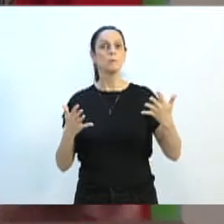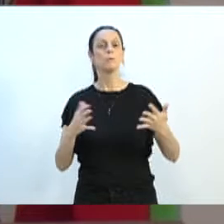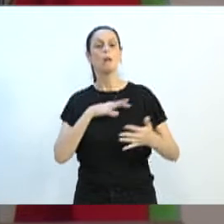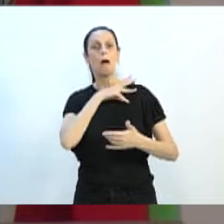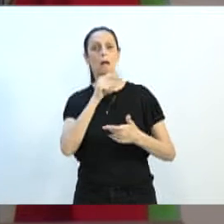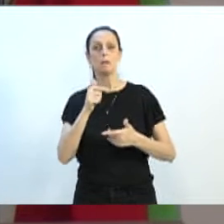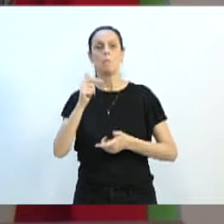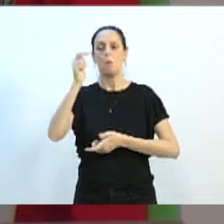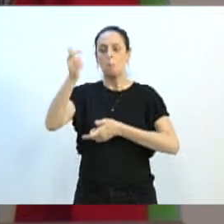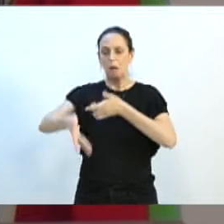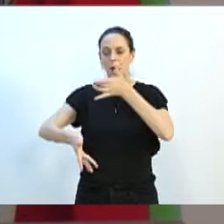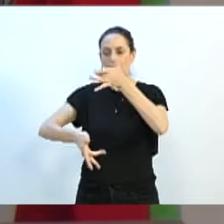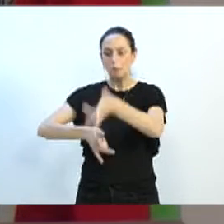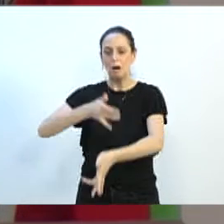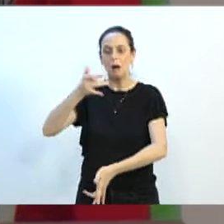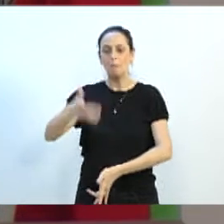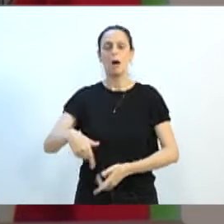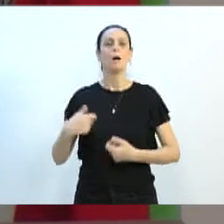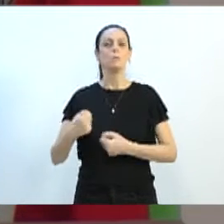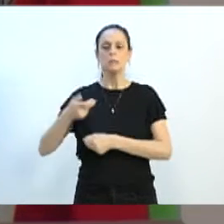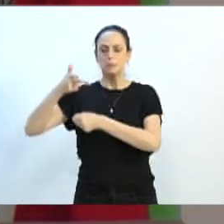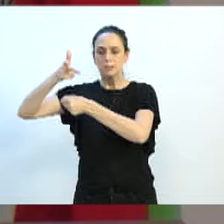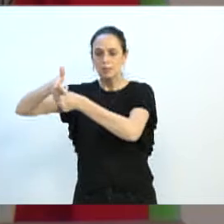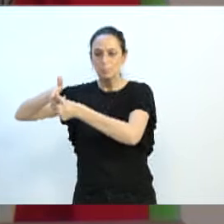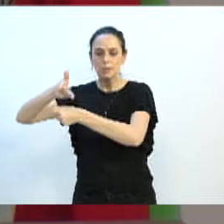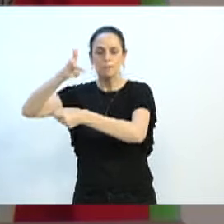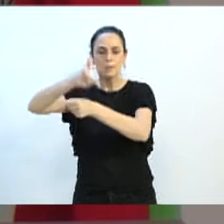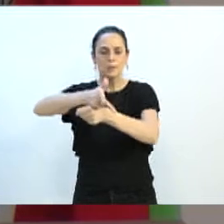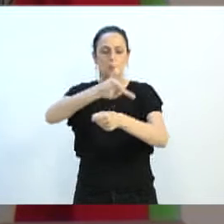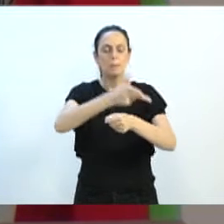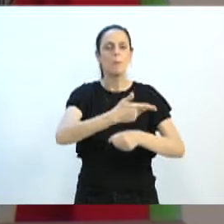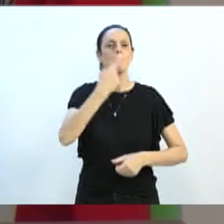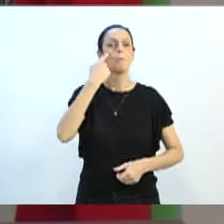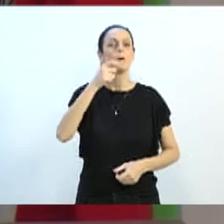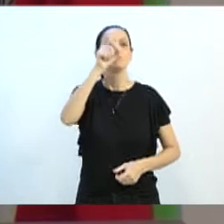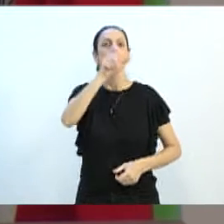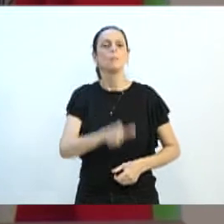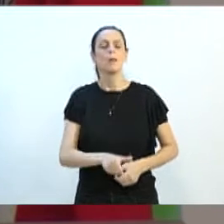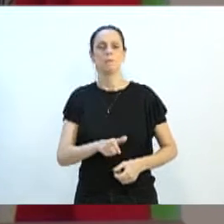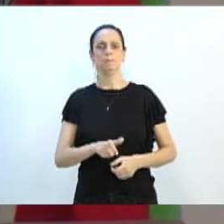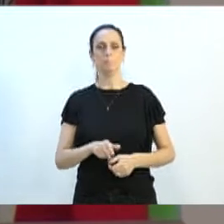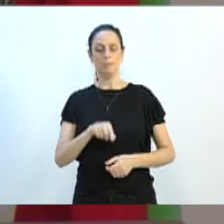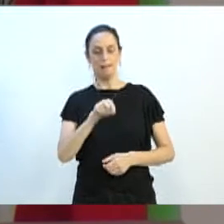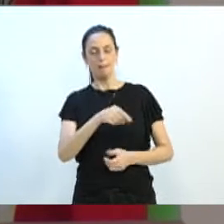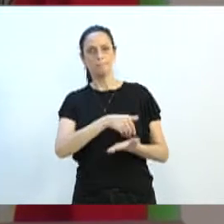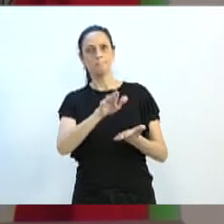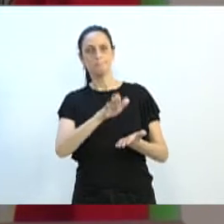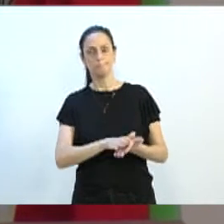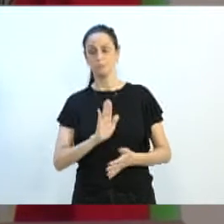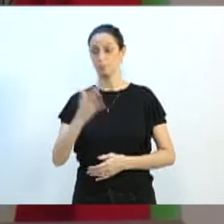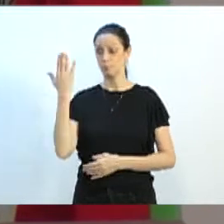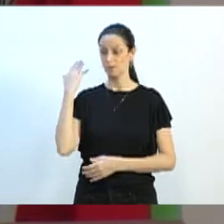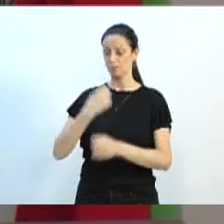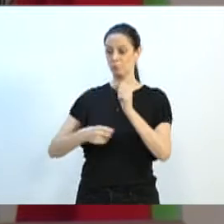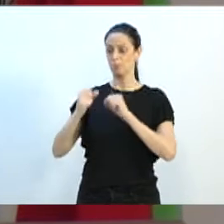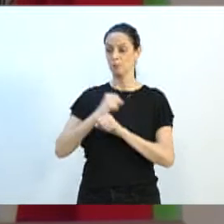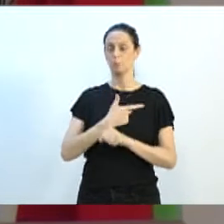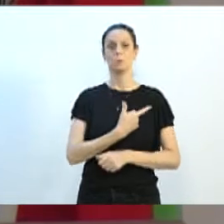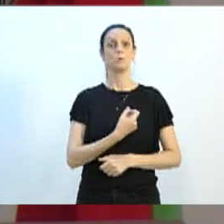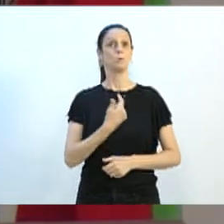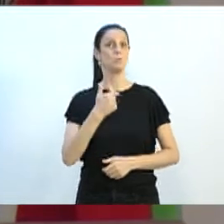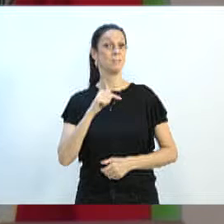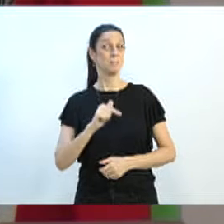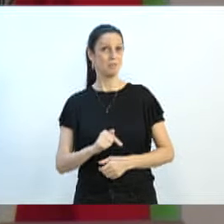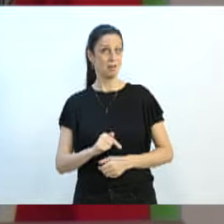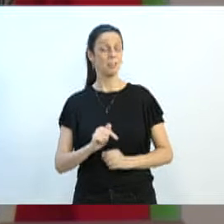e precisam ampliar o processo que hoje existe na cidade, graças a essa legislação que nós aprovamos aqui em 2017. A gente já tem mais de